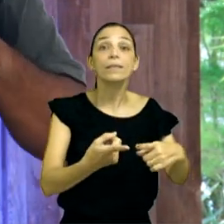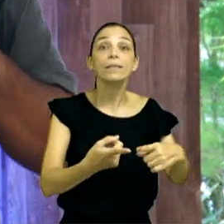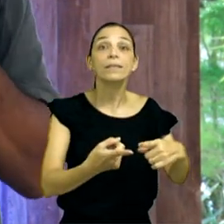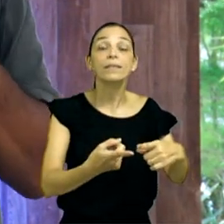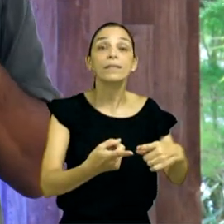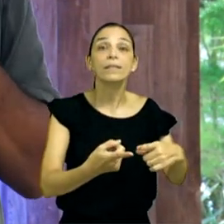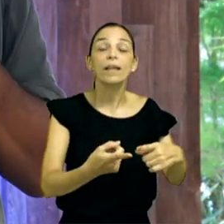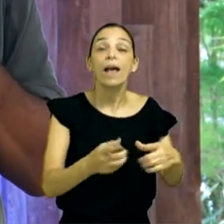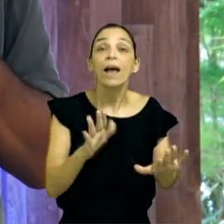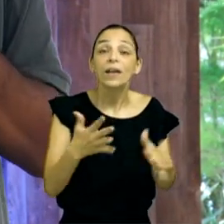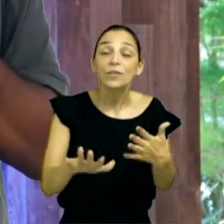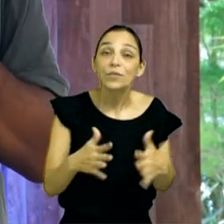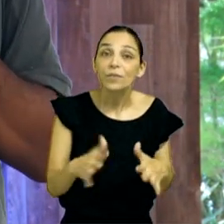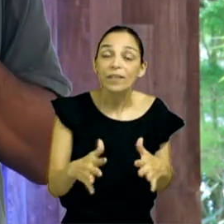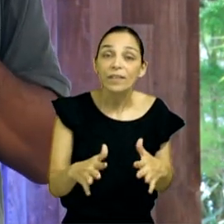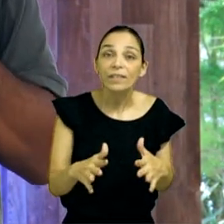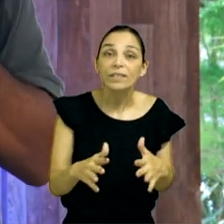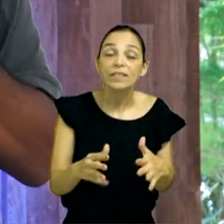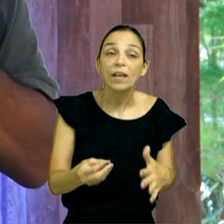se você deixar Jesus de lado,